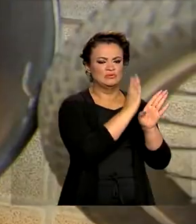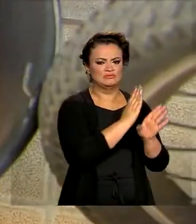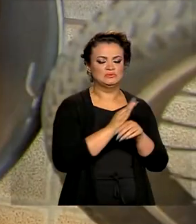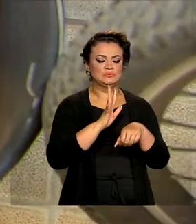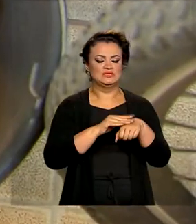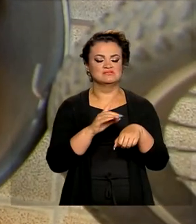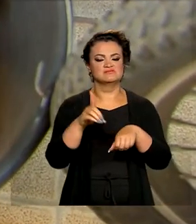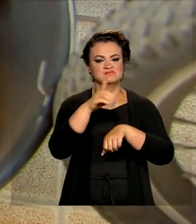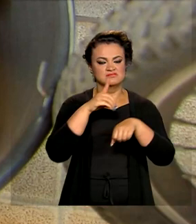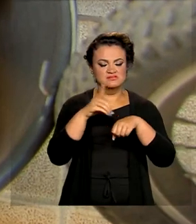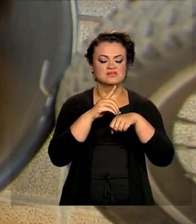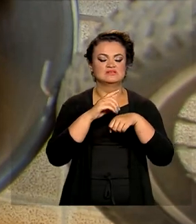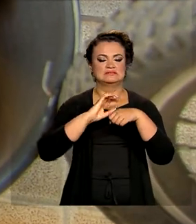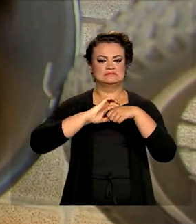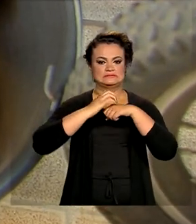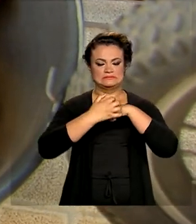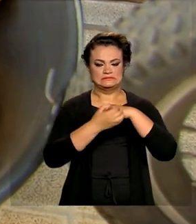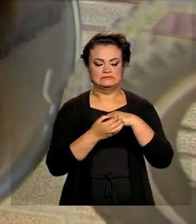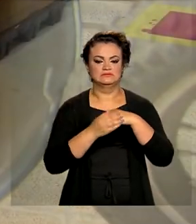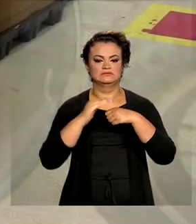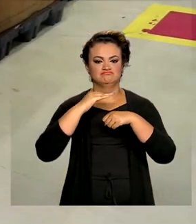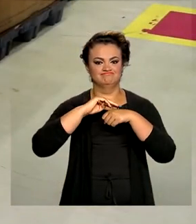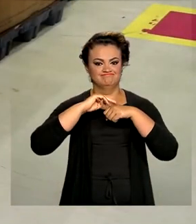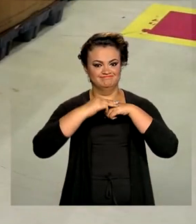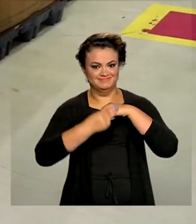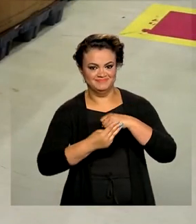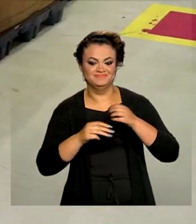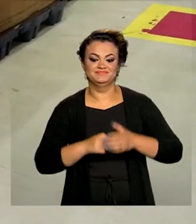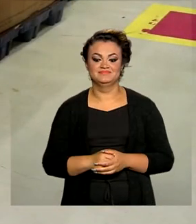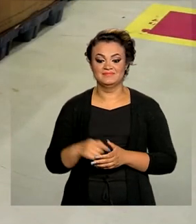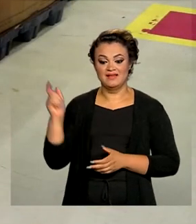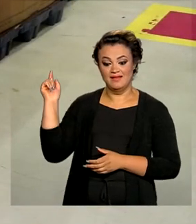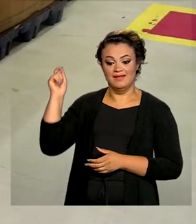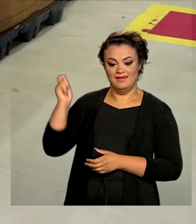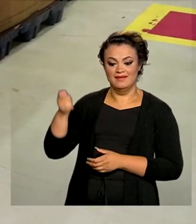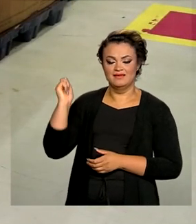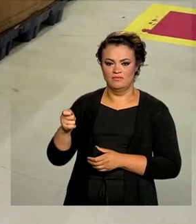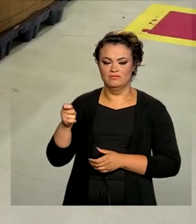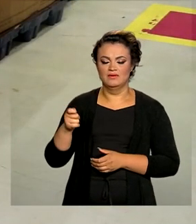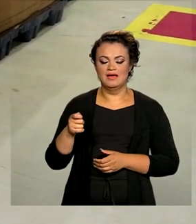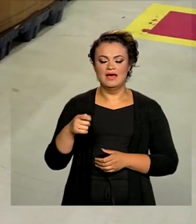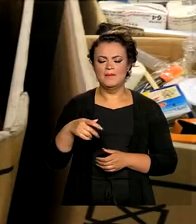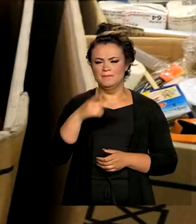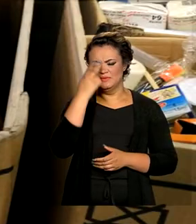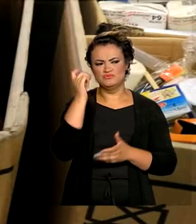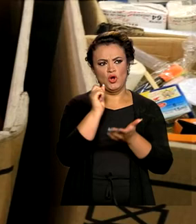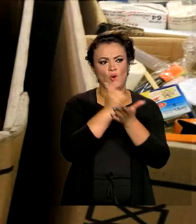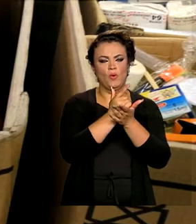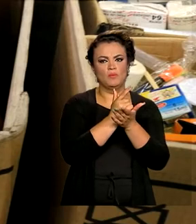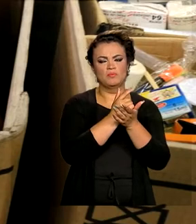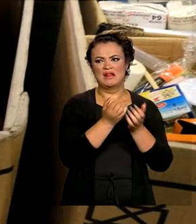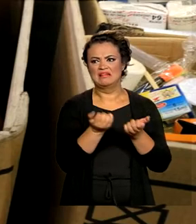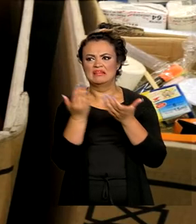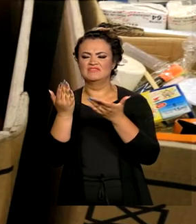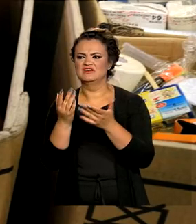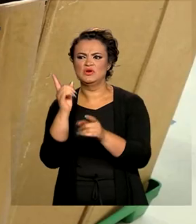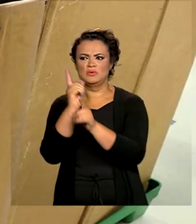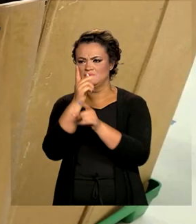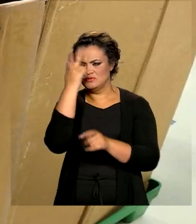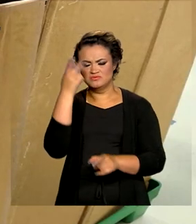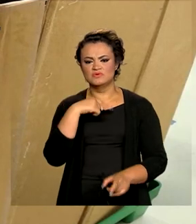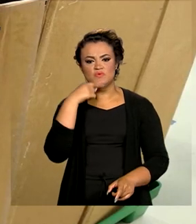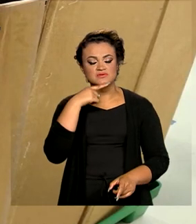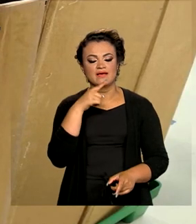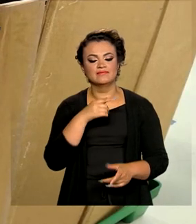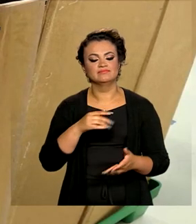dengue, zika e chikungunha. Leilão virtual. Correios colocam mais de 40 mil itens à venda que